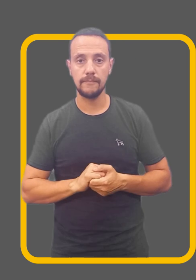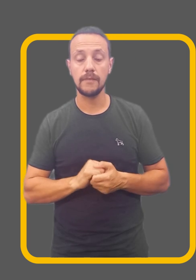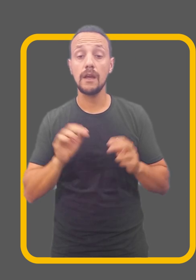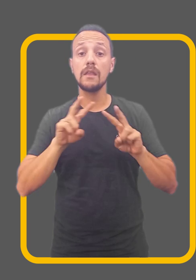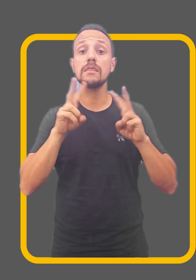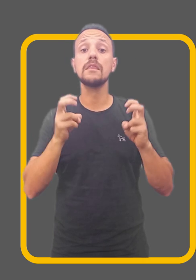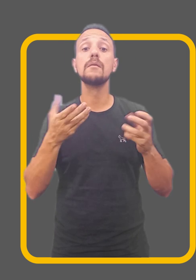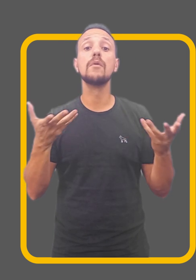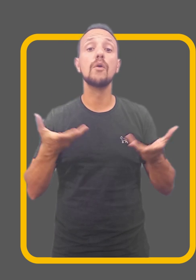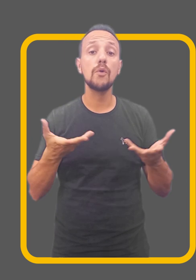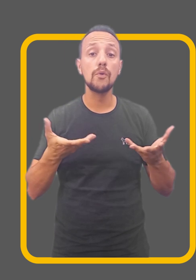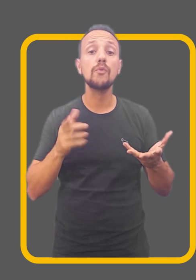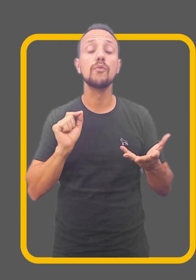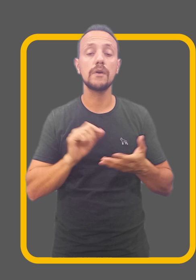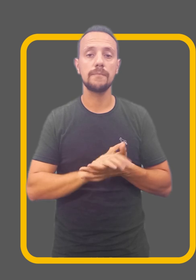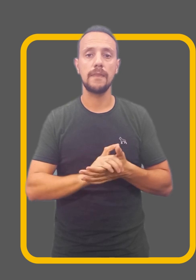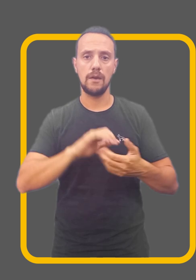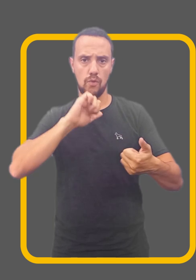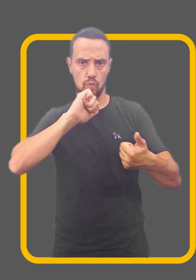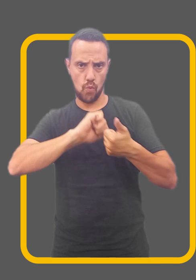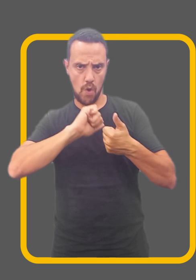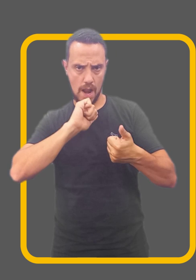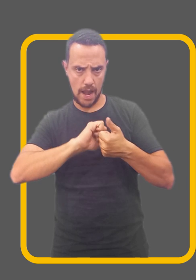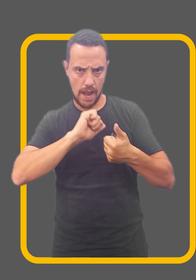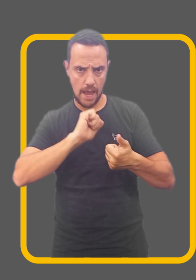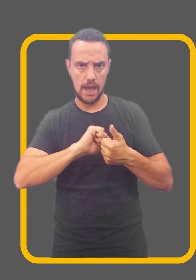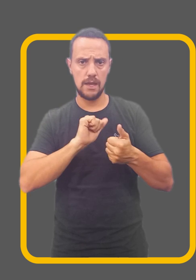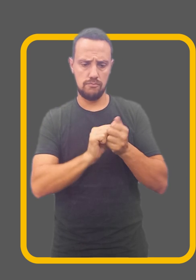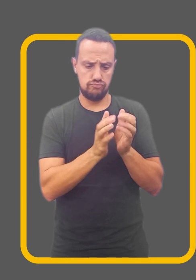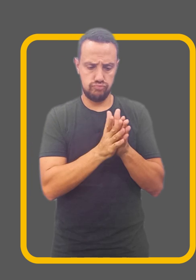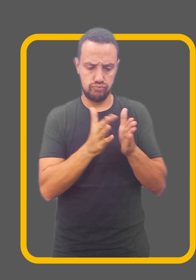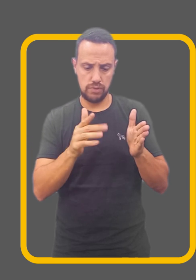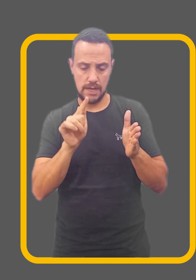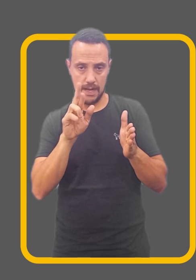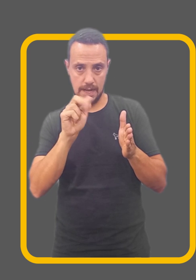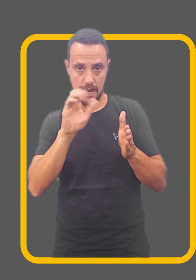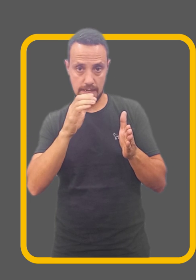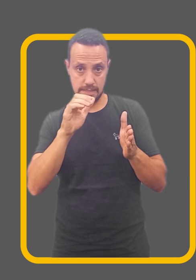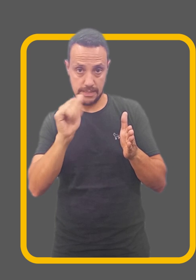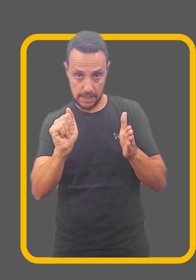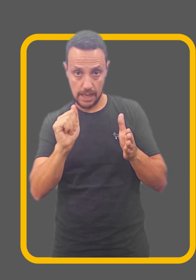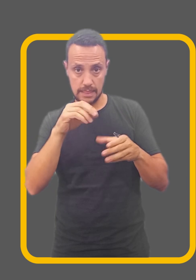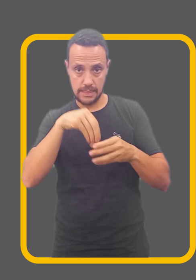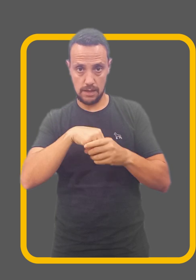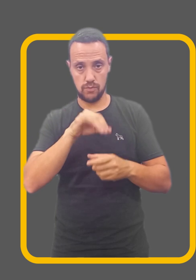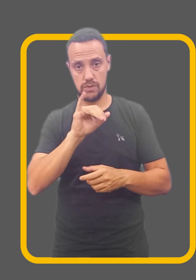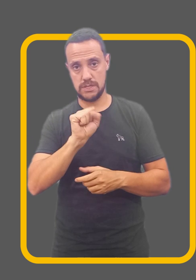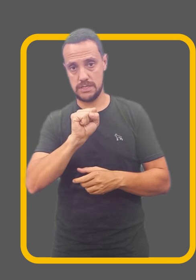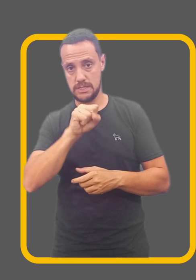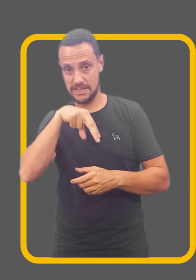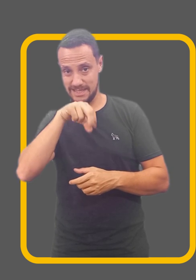O tema do dia é Qualidade de Segurado e Período de Graça no INSS.